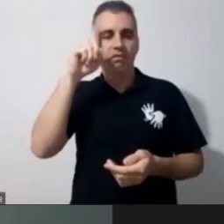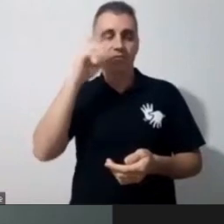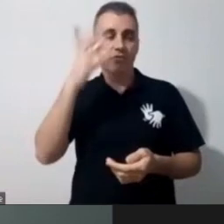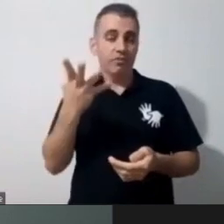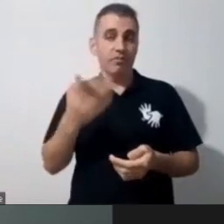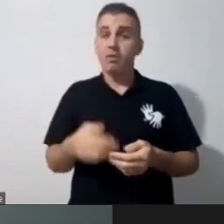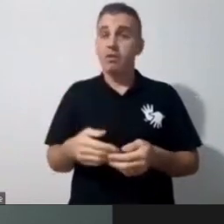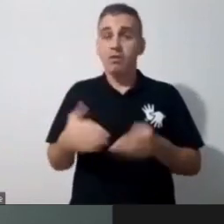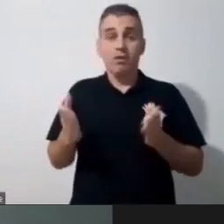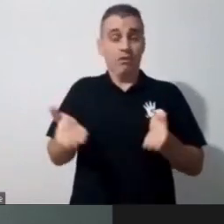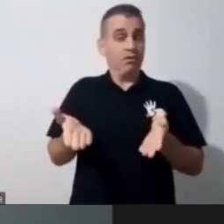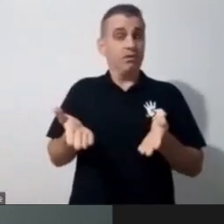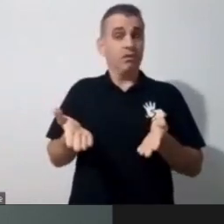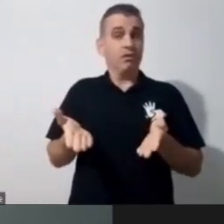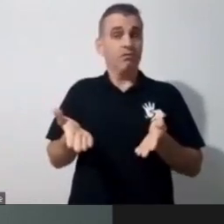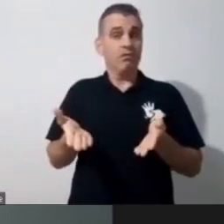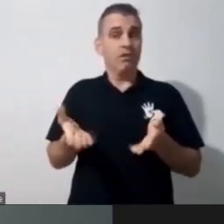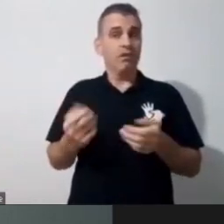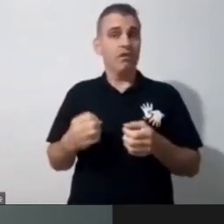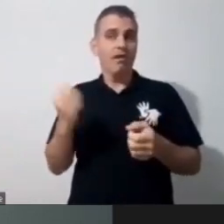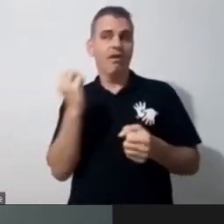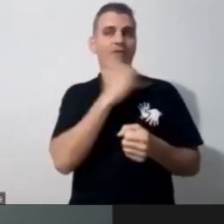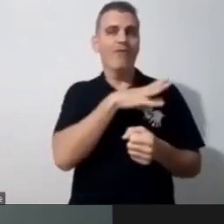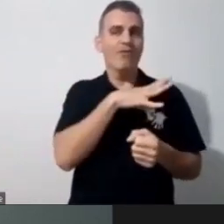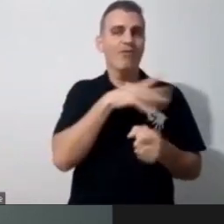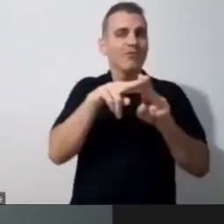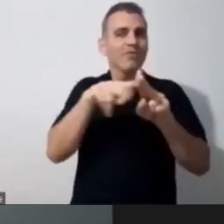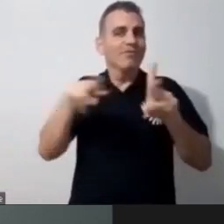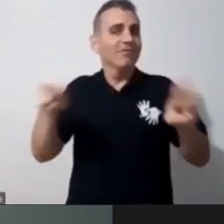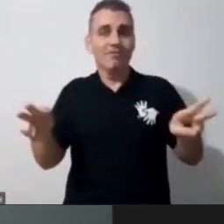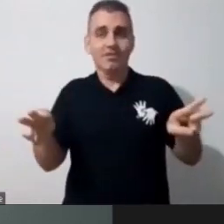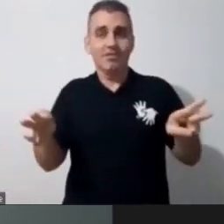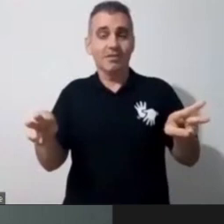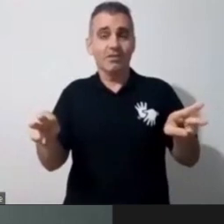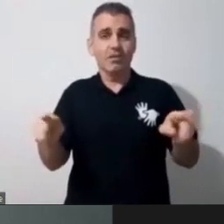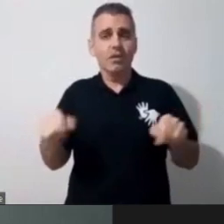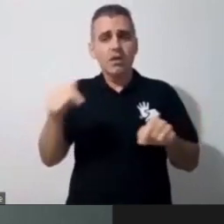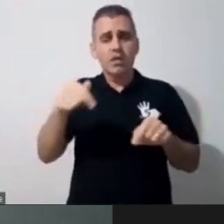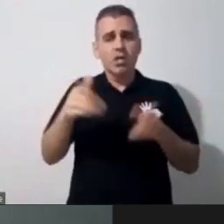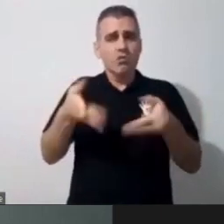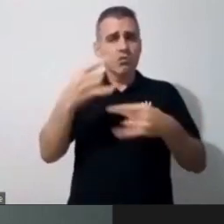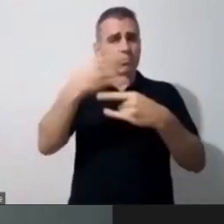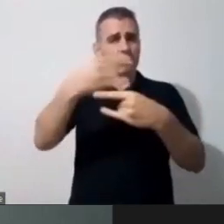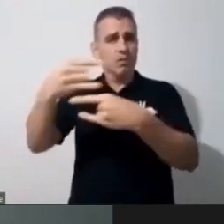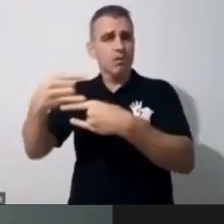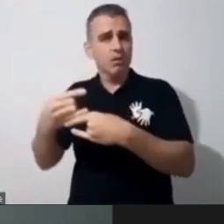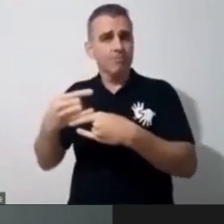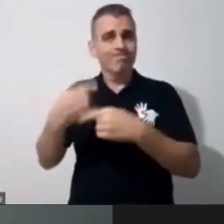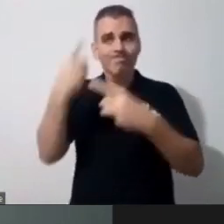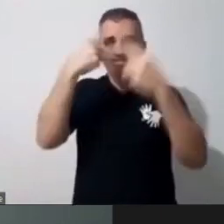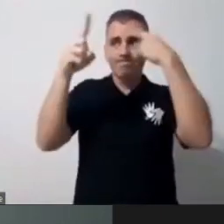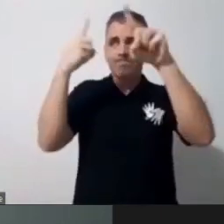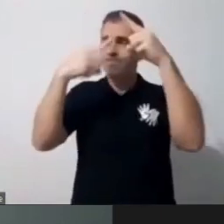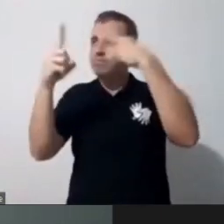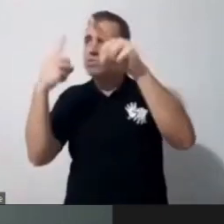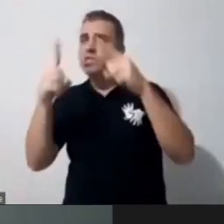porque hoje é uma facilidade. Isso foi o reinventar. Nós estamos aqui hoje, neste momento de live, uma reinventação, né? Porque a gente não